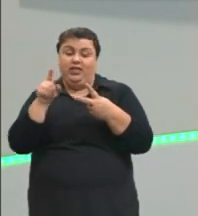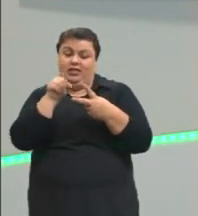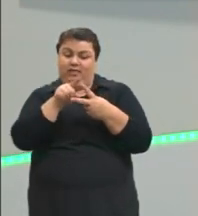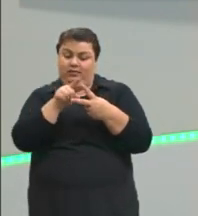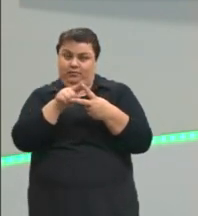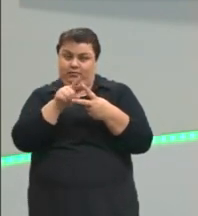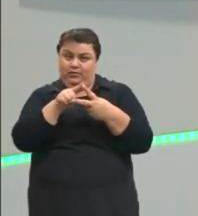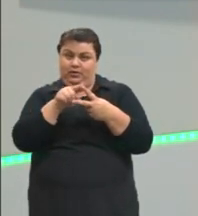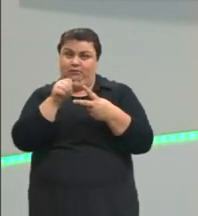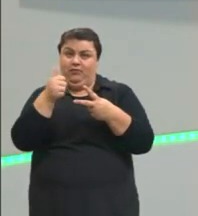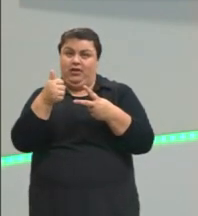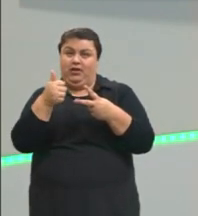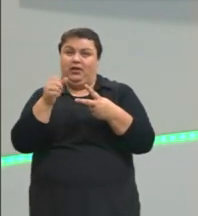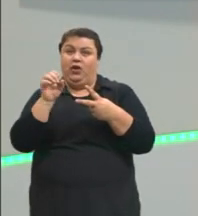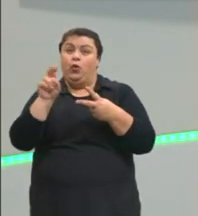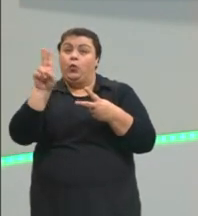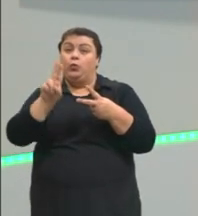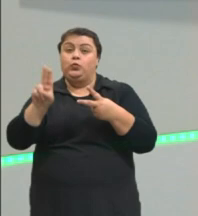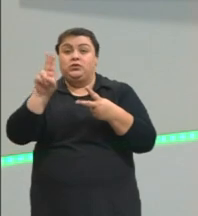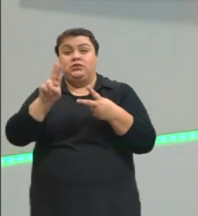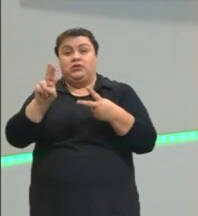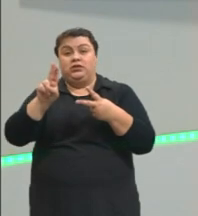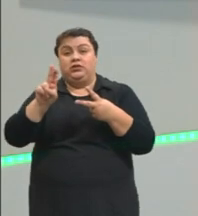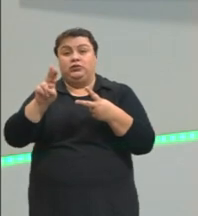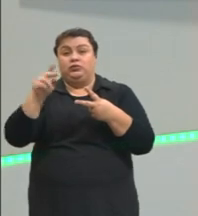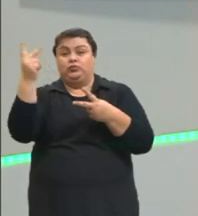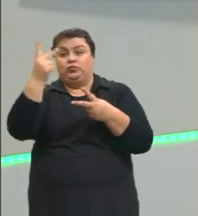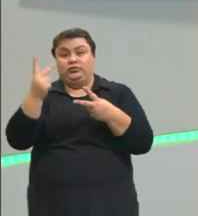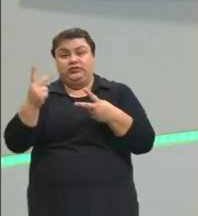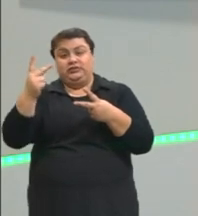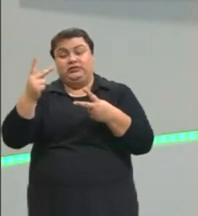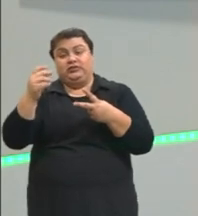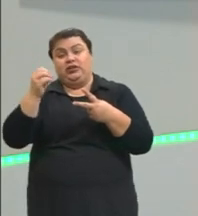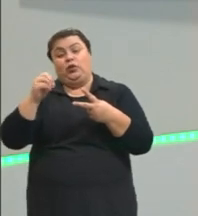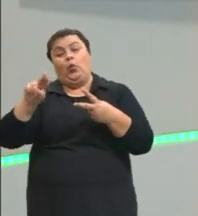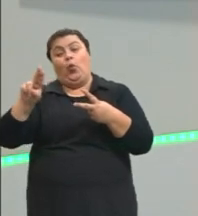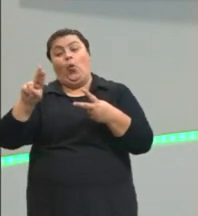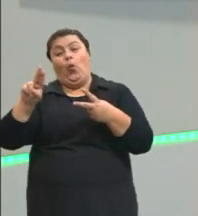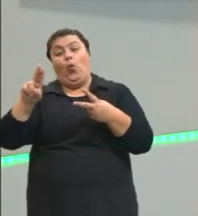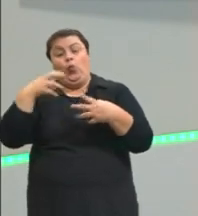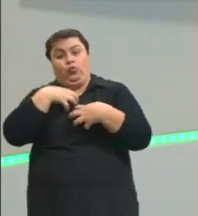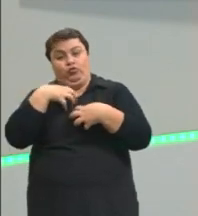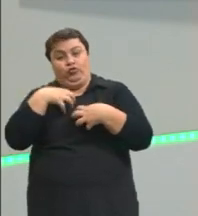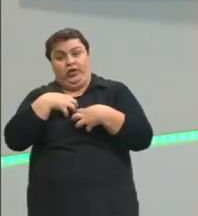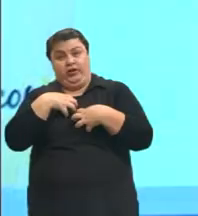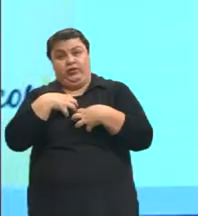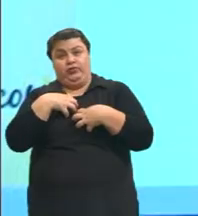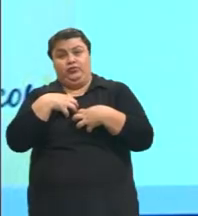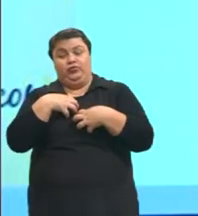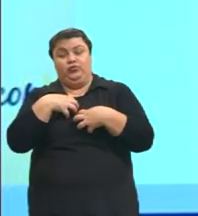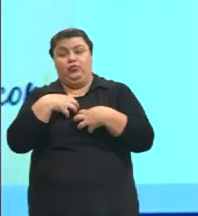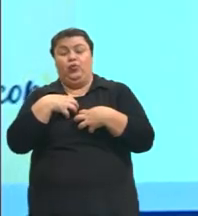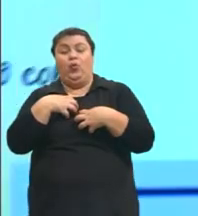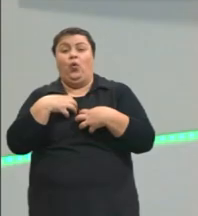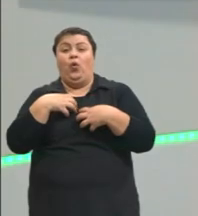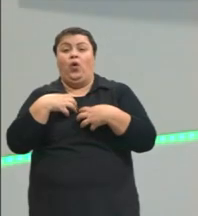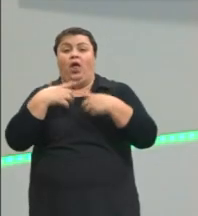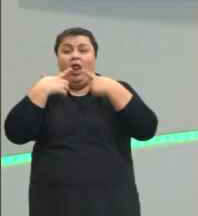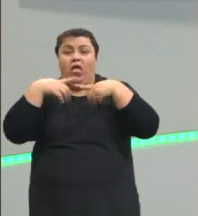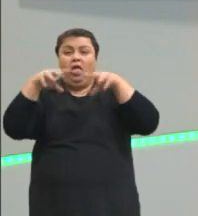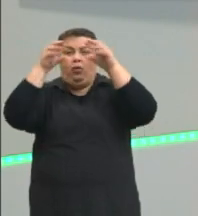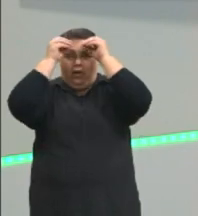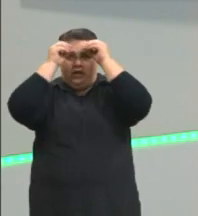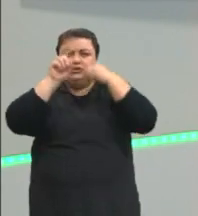primeira, através de um desenho ou de um gesto, linguagem não verbal. E nessa segunda,